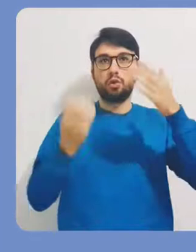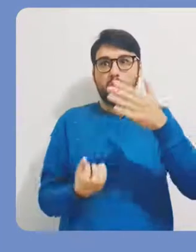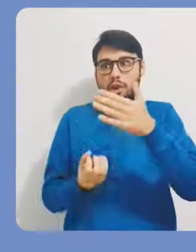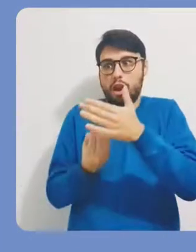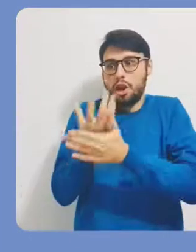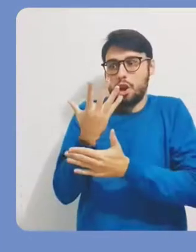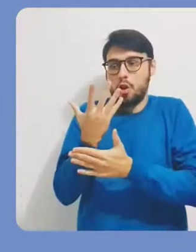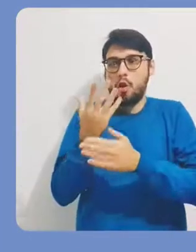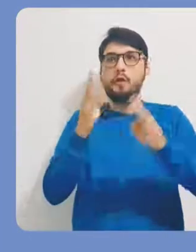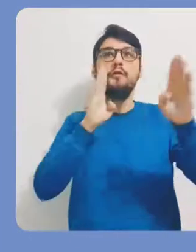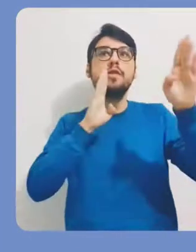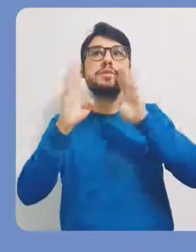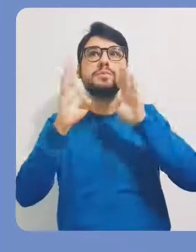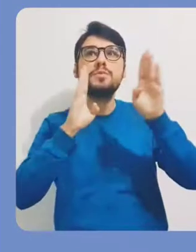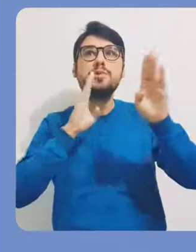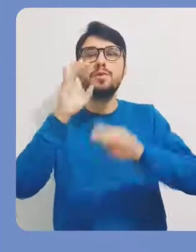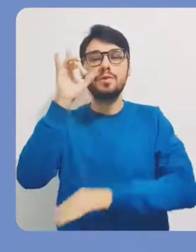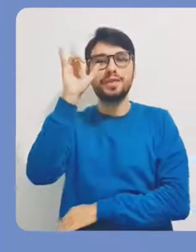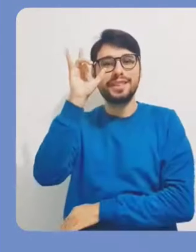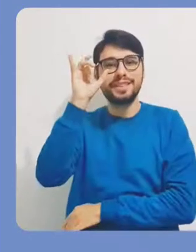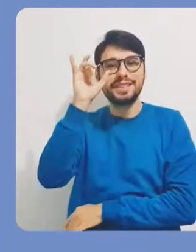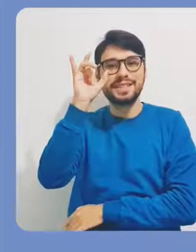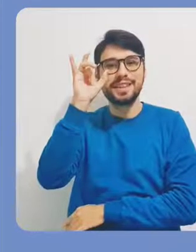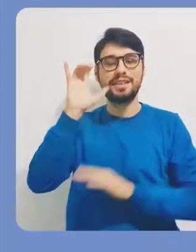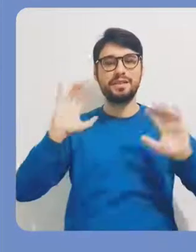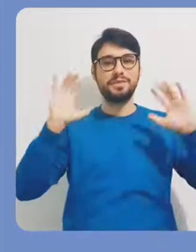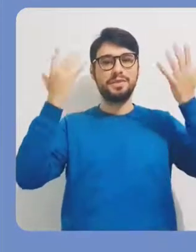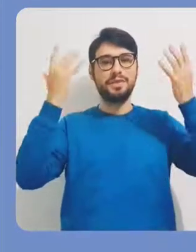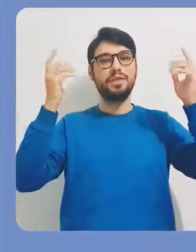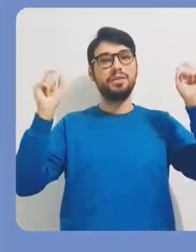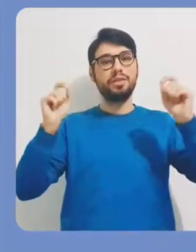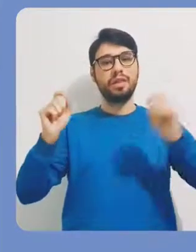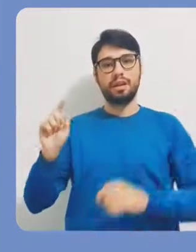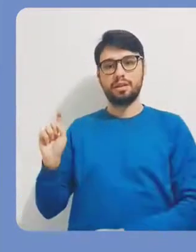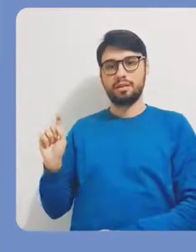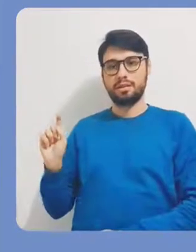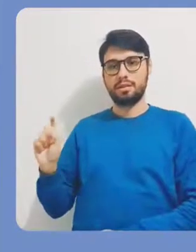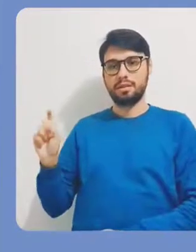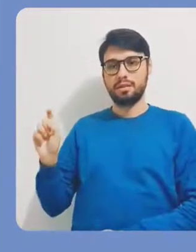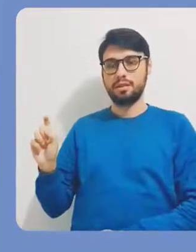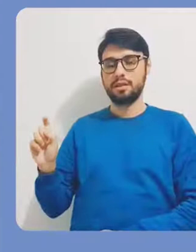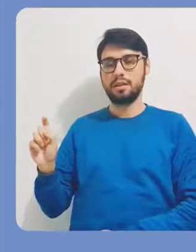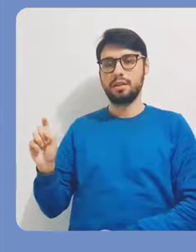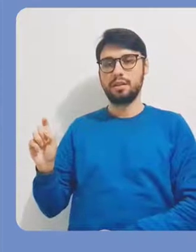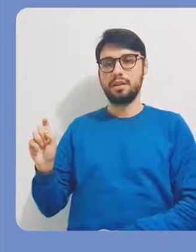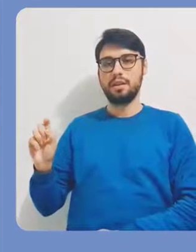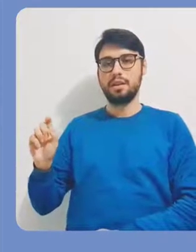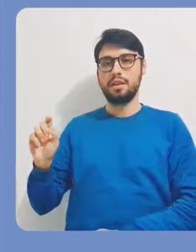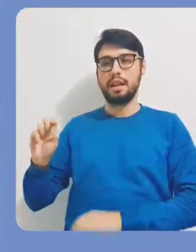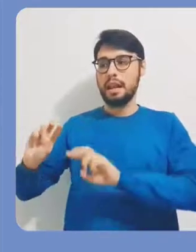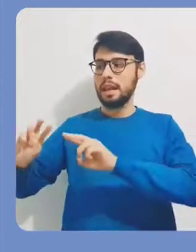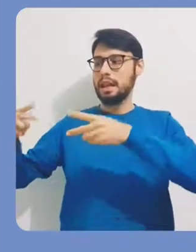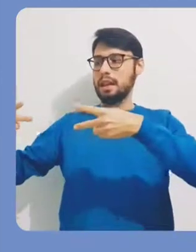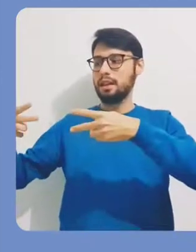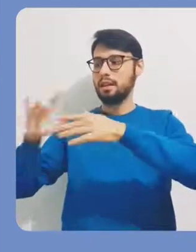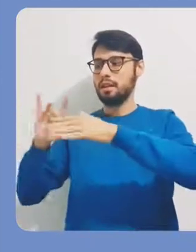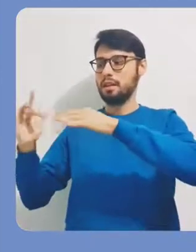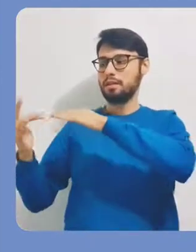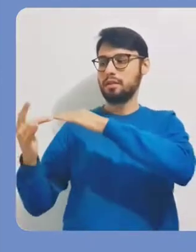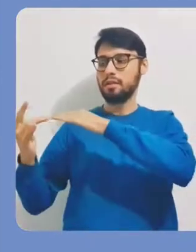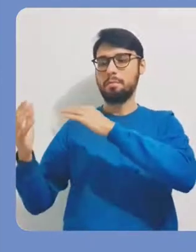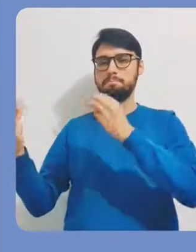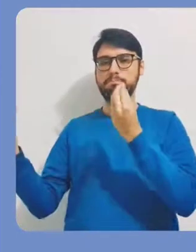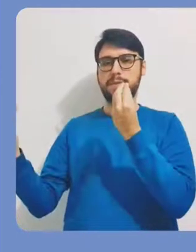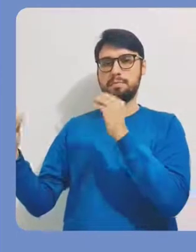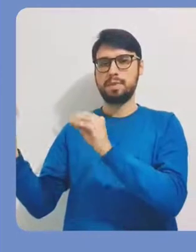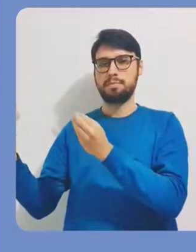Então, caso você esteja criando um evento e você tem um Facebook do evento, um Instagram do evento, você pode clicar aqui nesta opção de